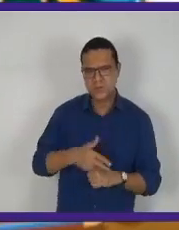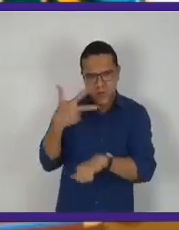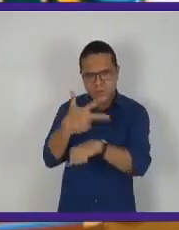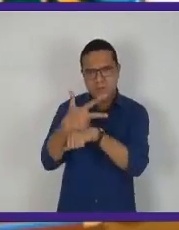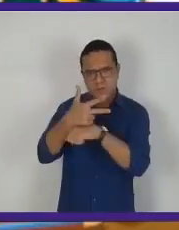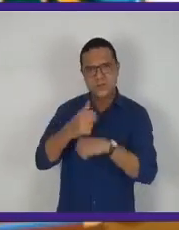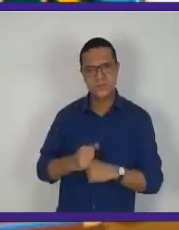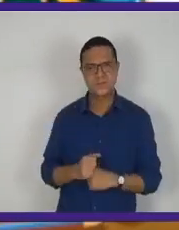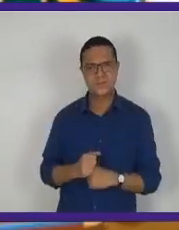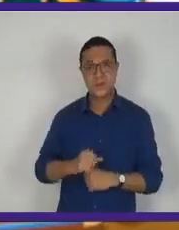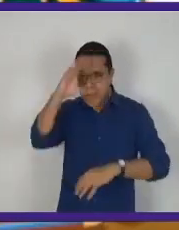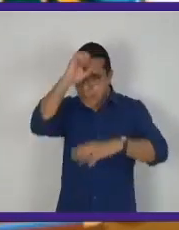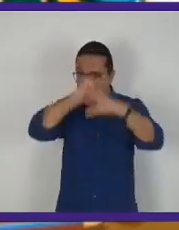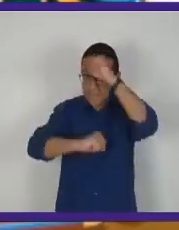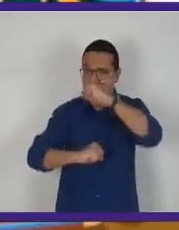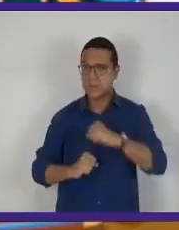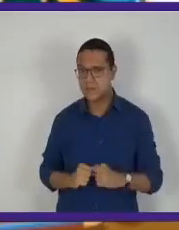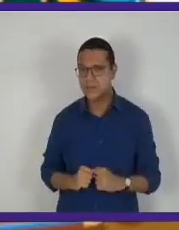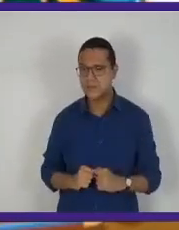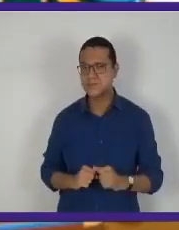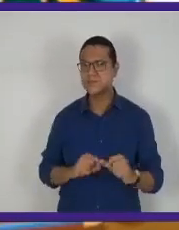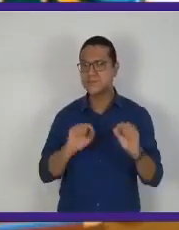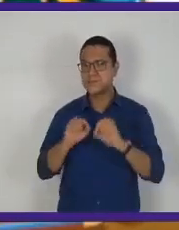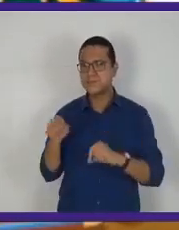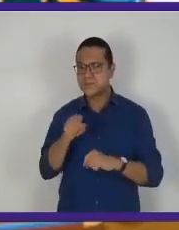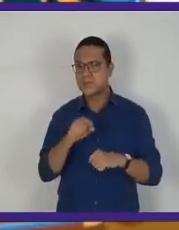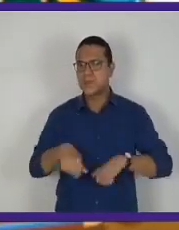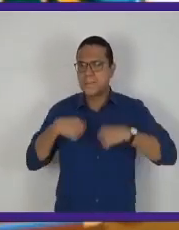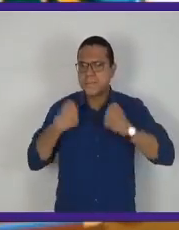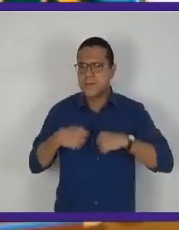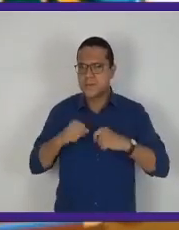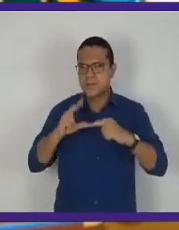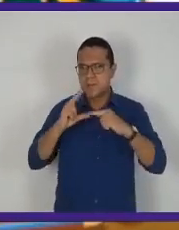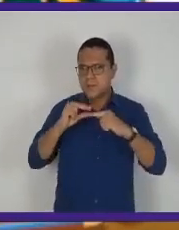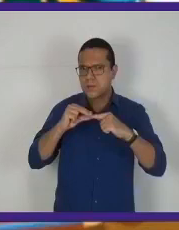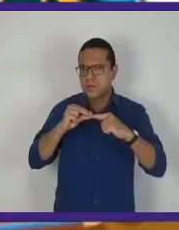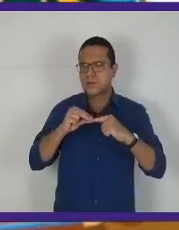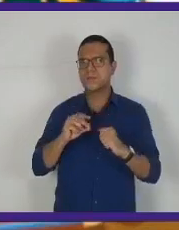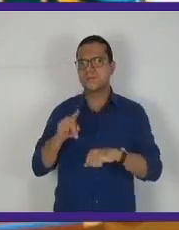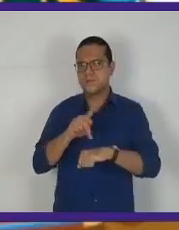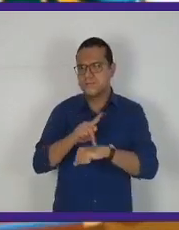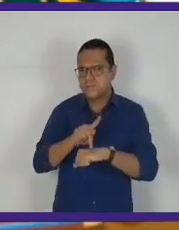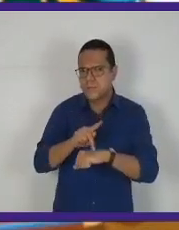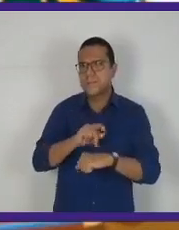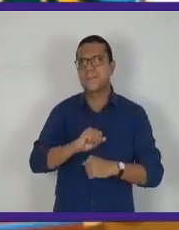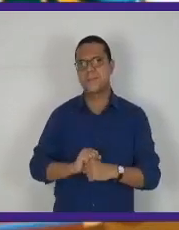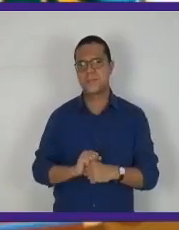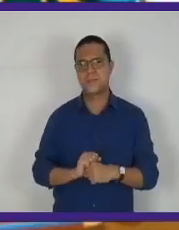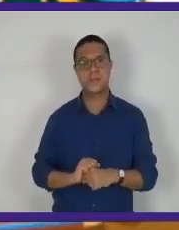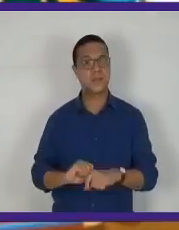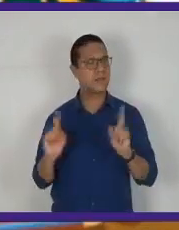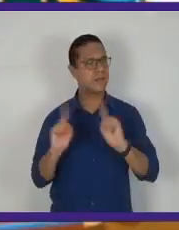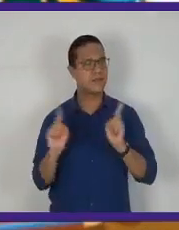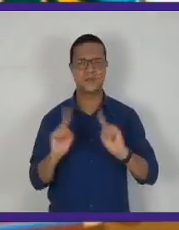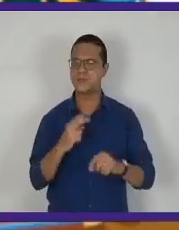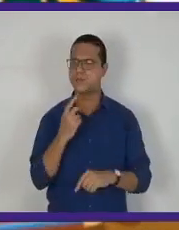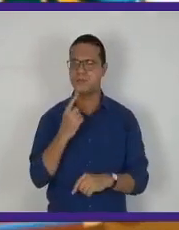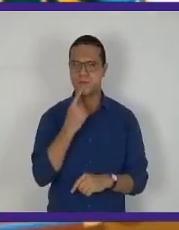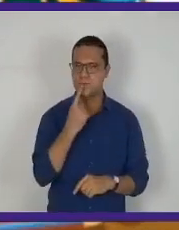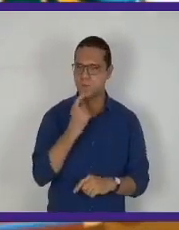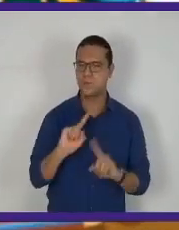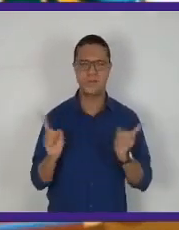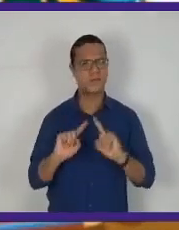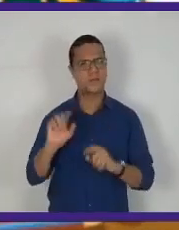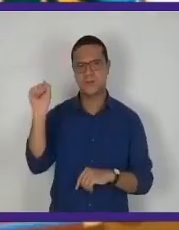Gostaram do vídeo? Vocês aprenderam que vocês têm que ter uma canetinha preta, e não